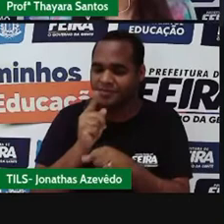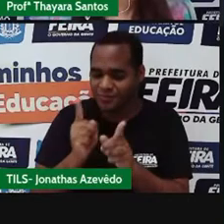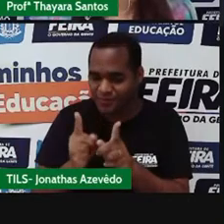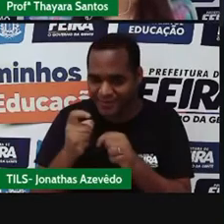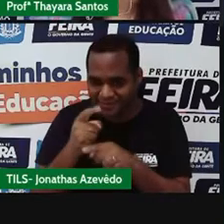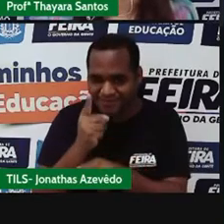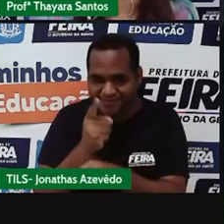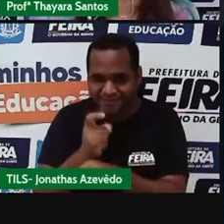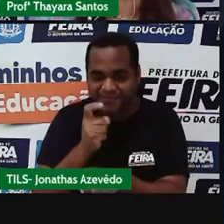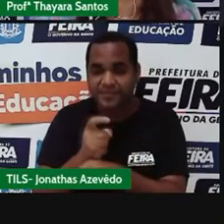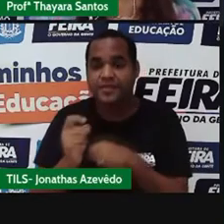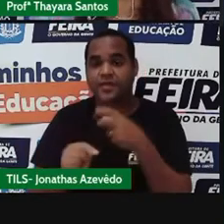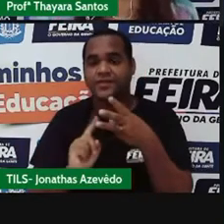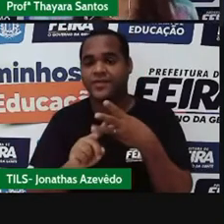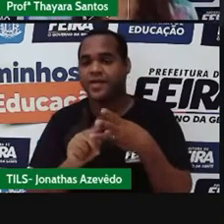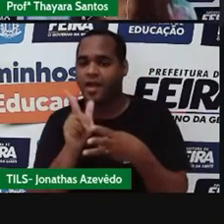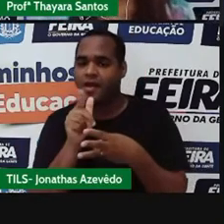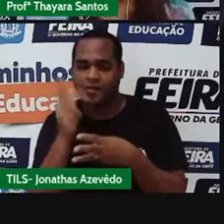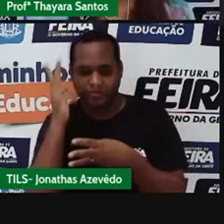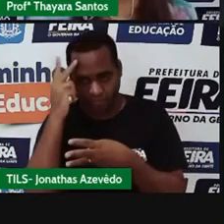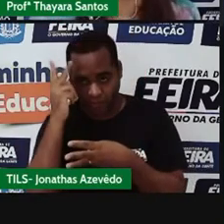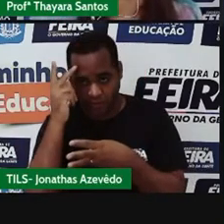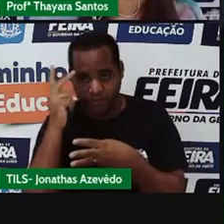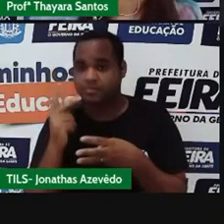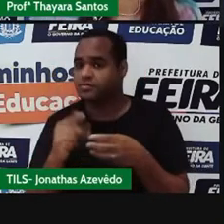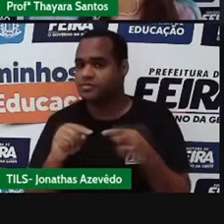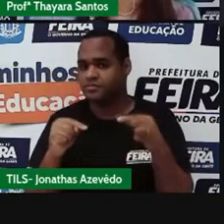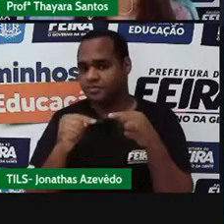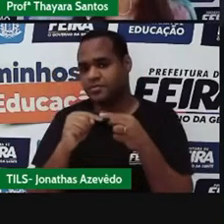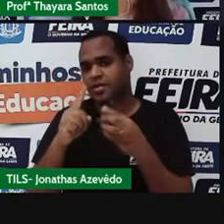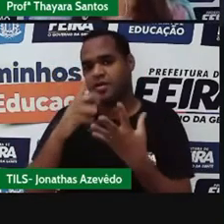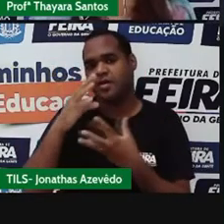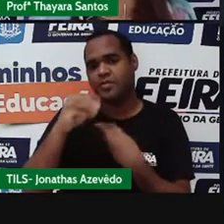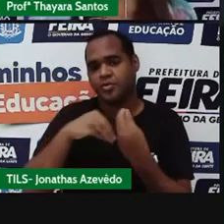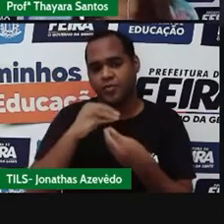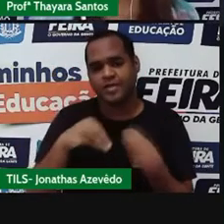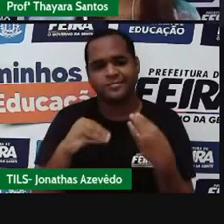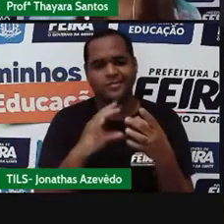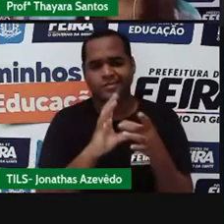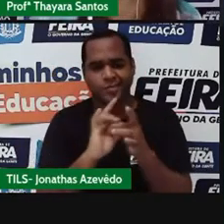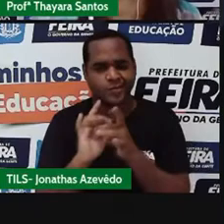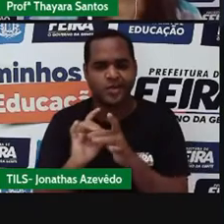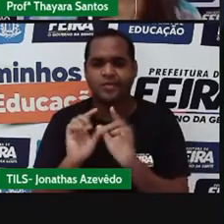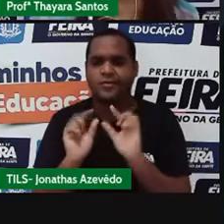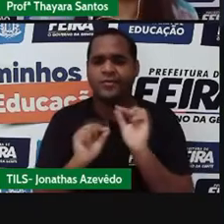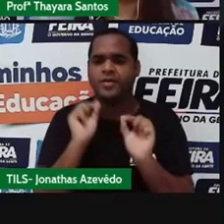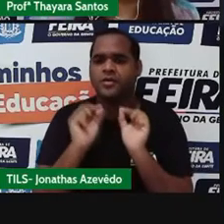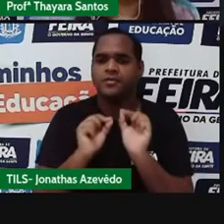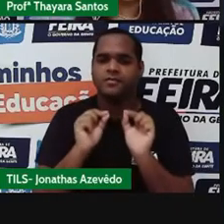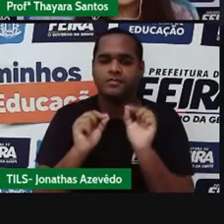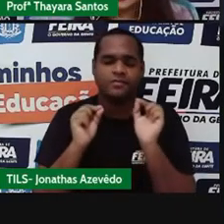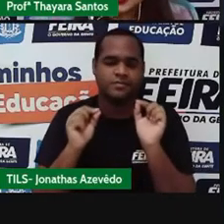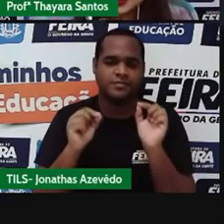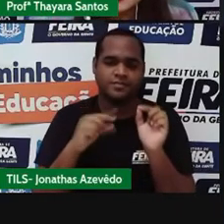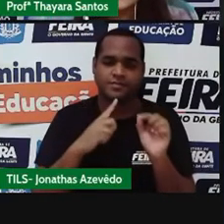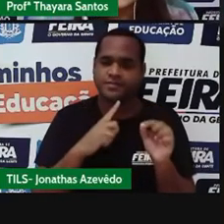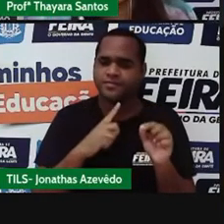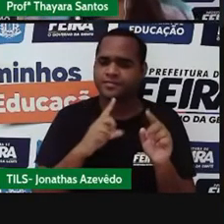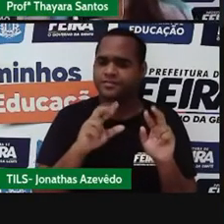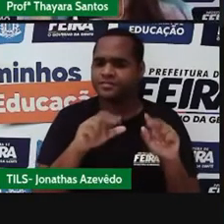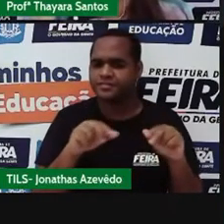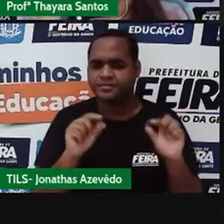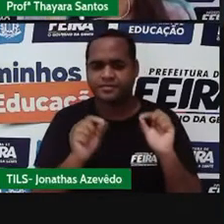nesses três casos, o que é que a gente tem? É mistura? É substância? O que é que está aí nesses exemplos?